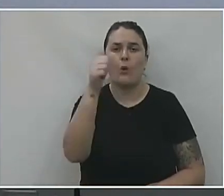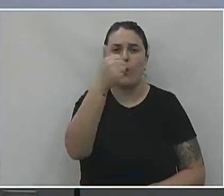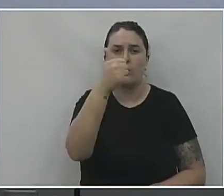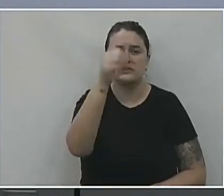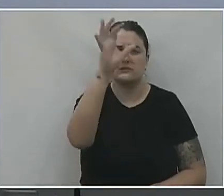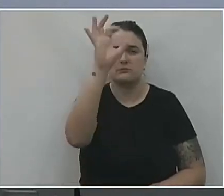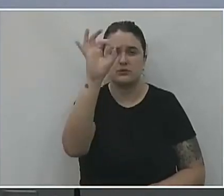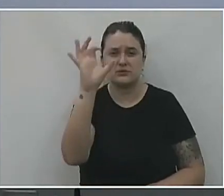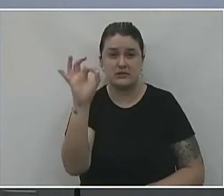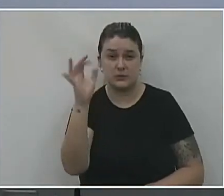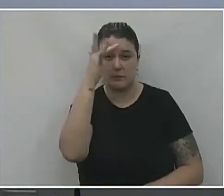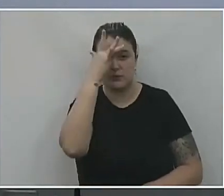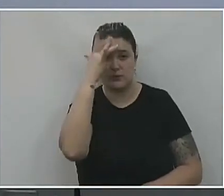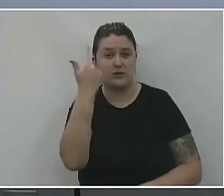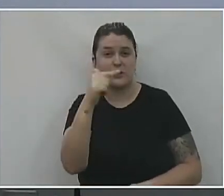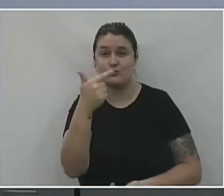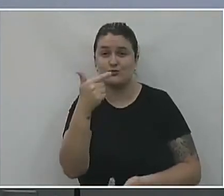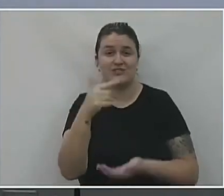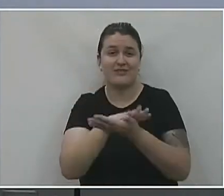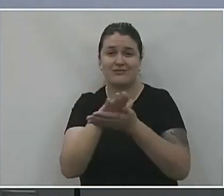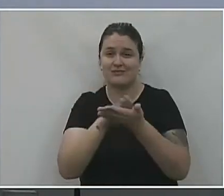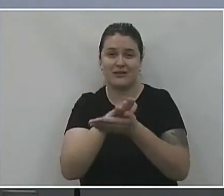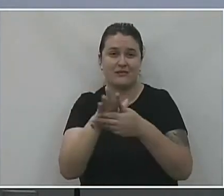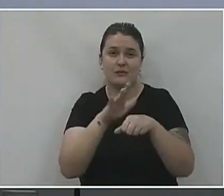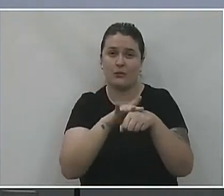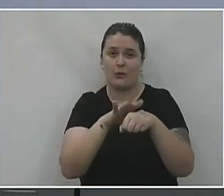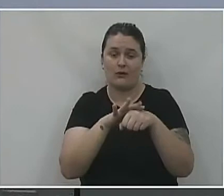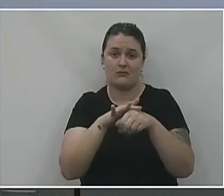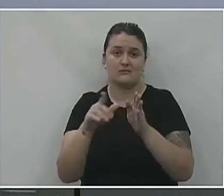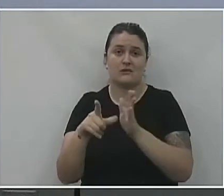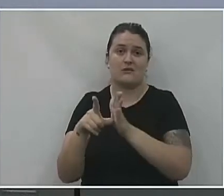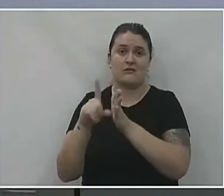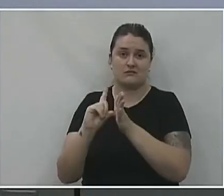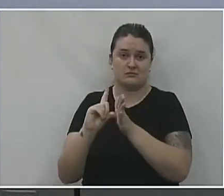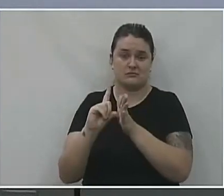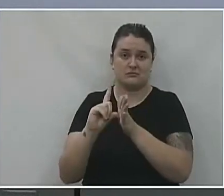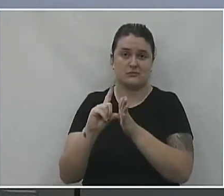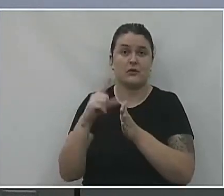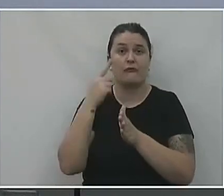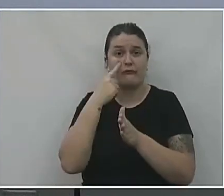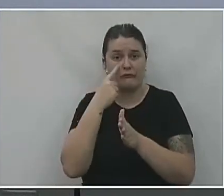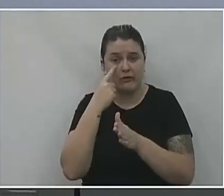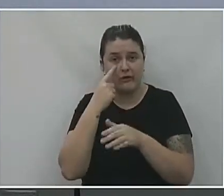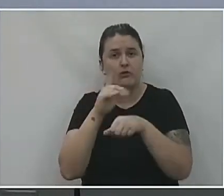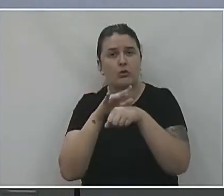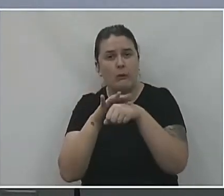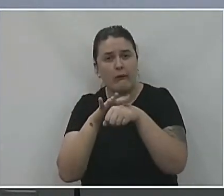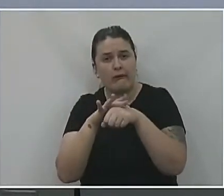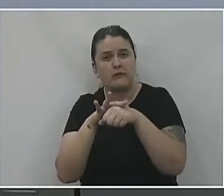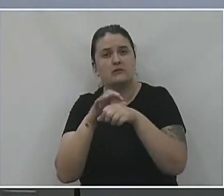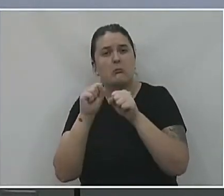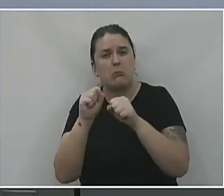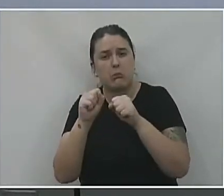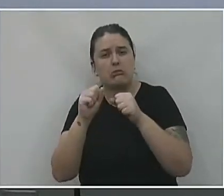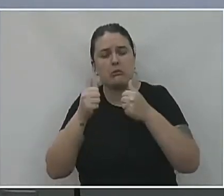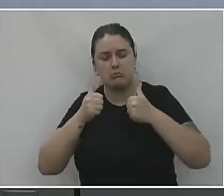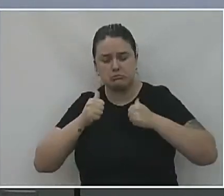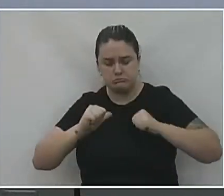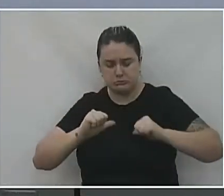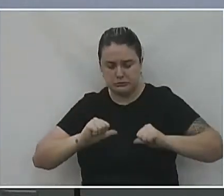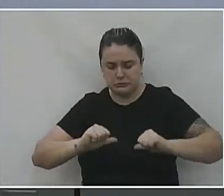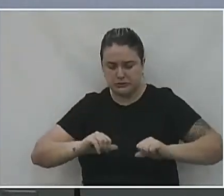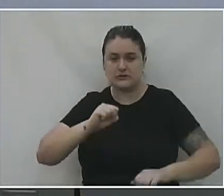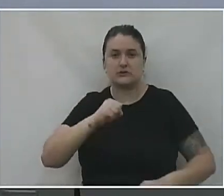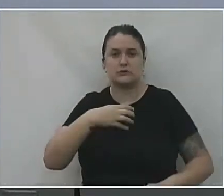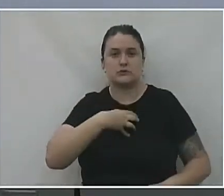tinham comorbidades. Então, um número bem expressivo. Aí a gente vê como que essa doença, ela pode agravar qualquer sintoma